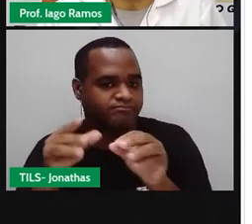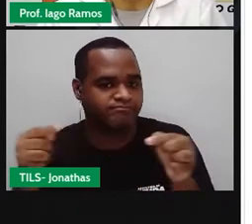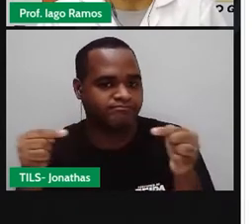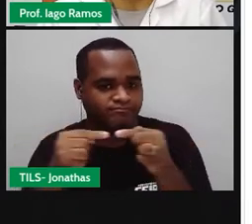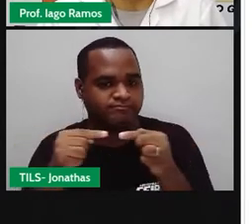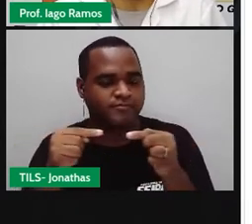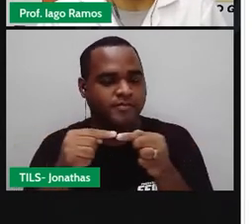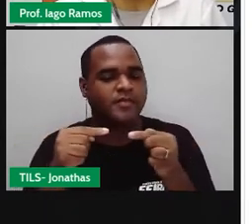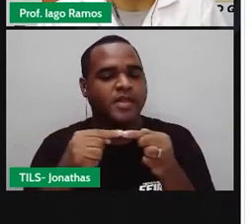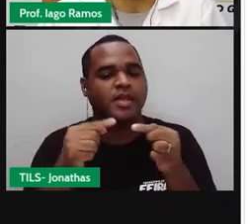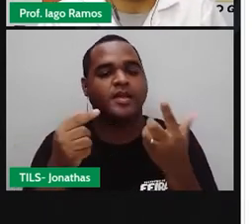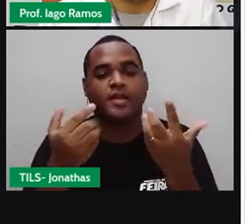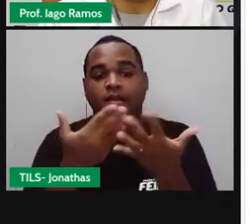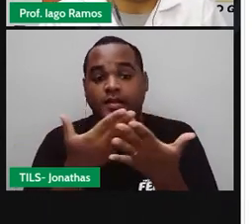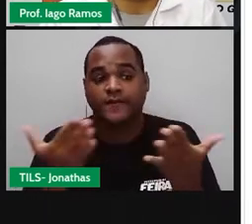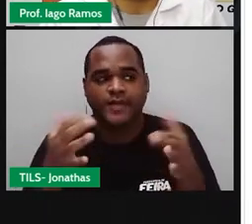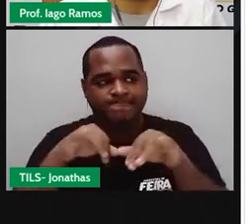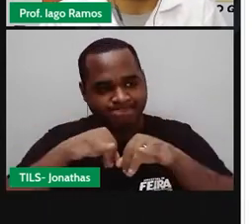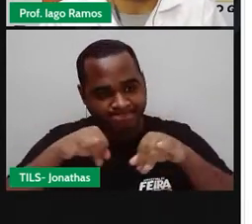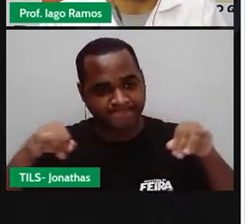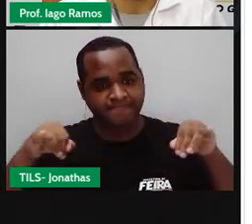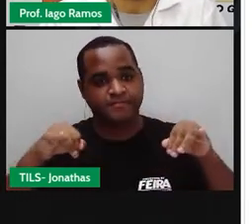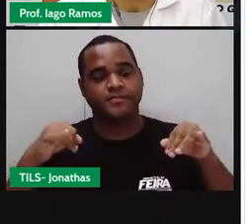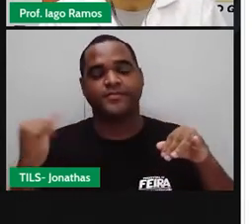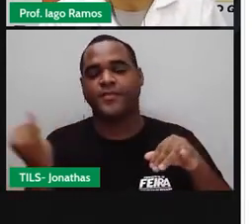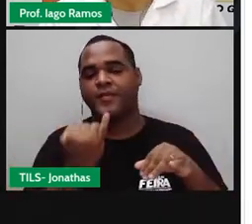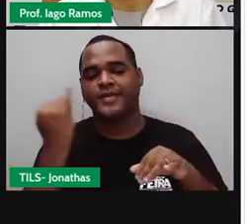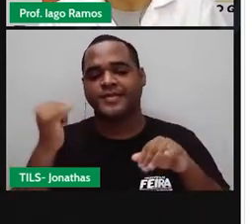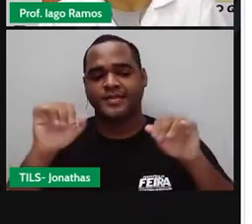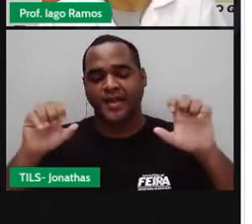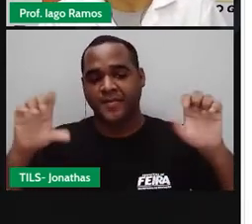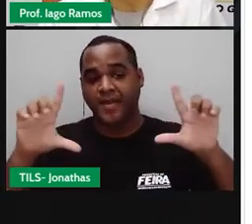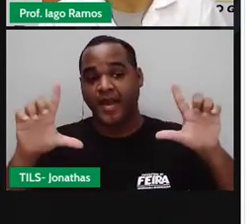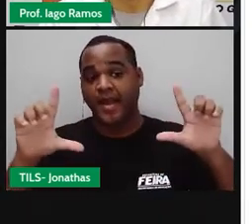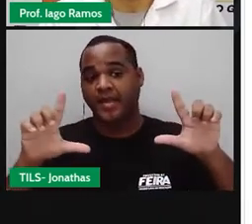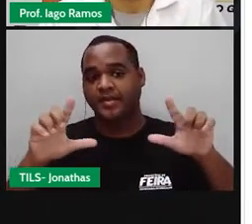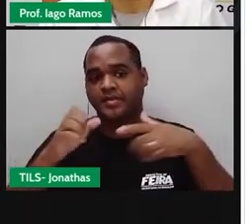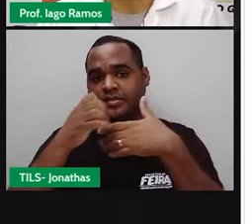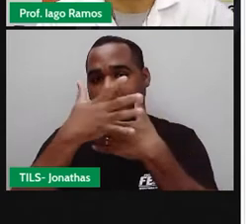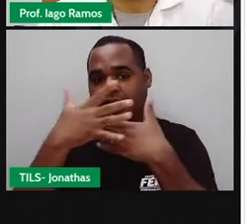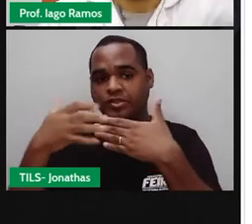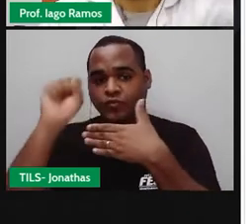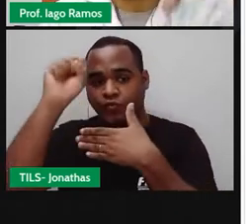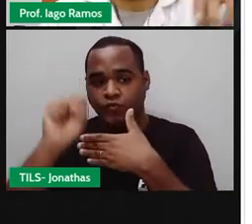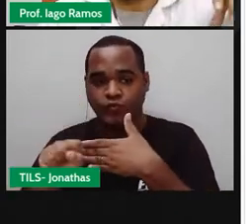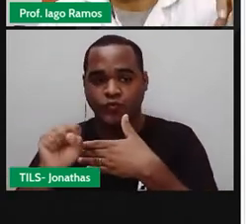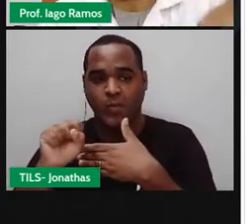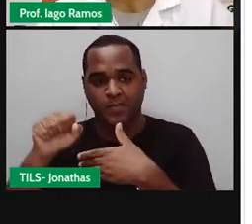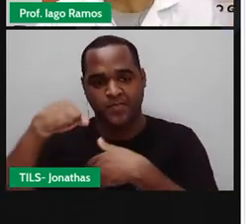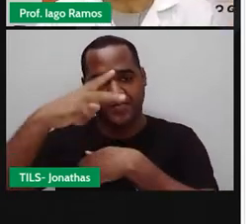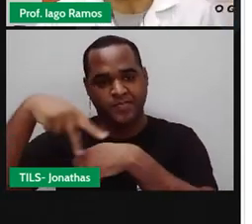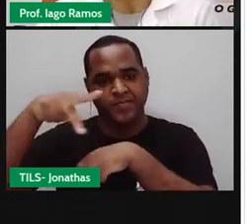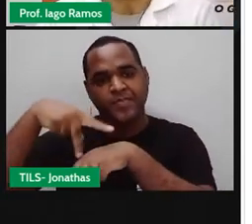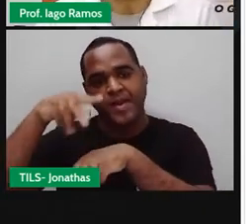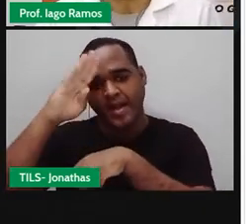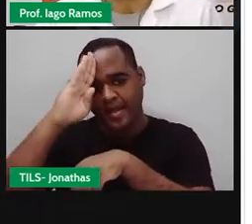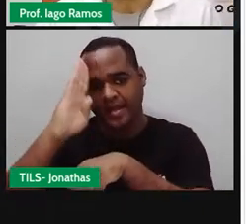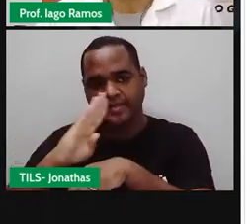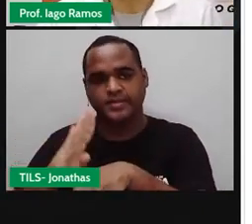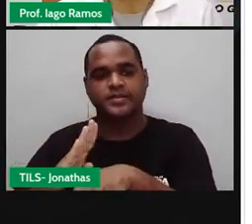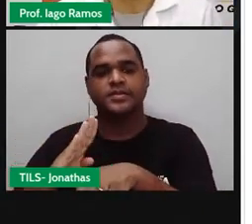essa notícia que aparece aqui na tela, cidades do sul do país, o país Brasil, tá bom?